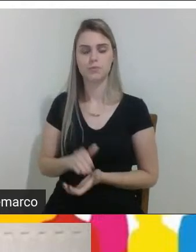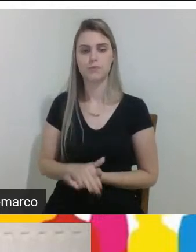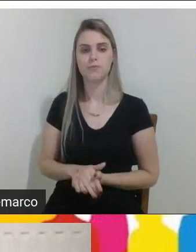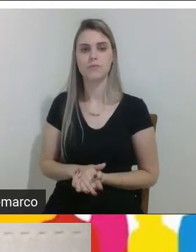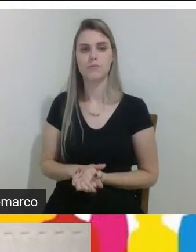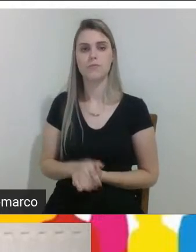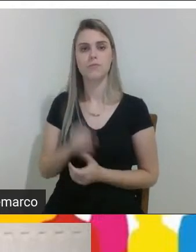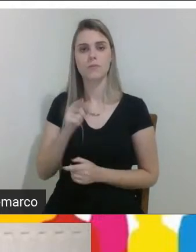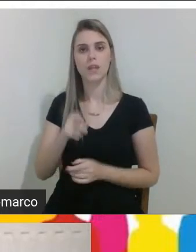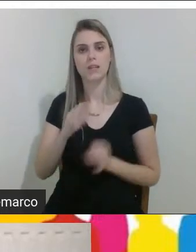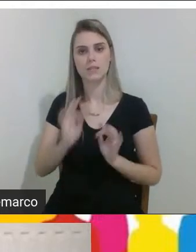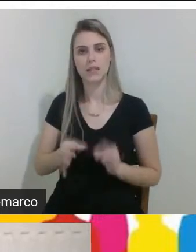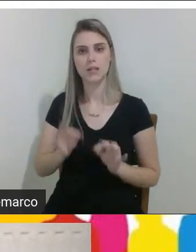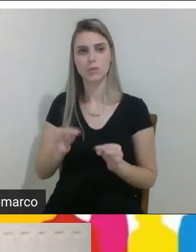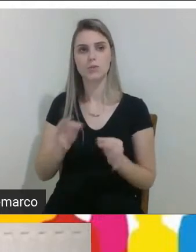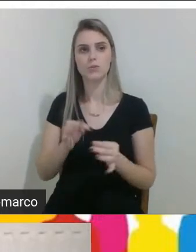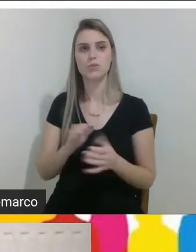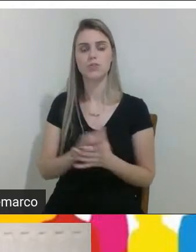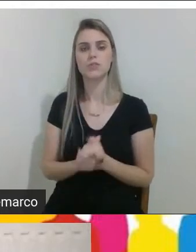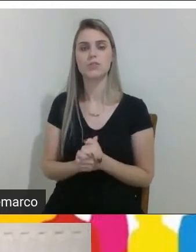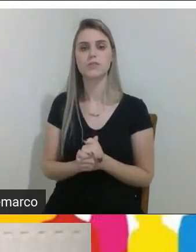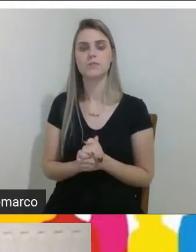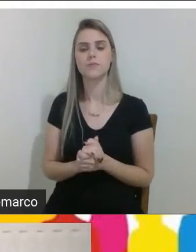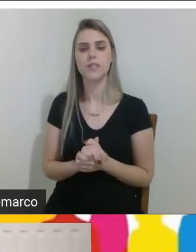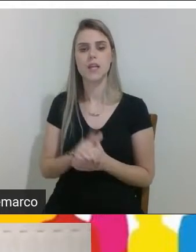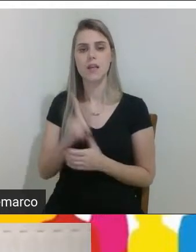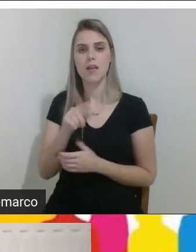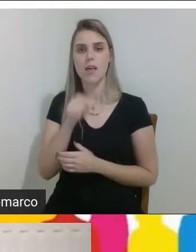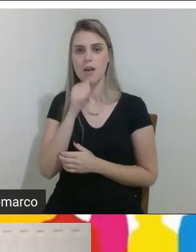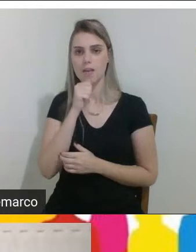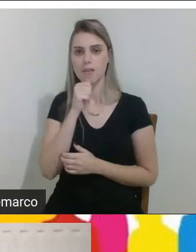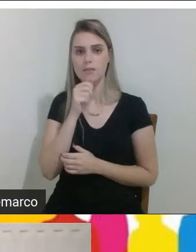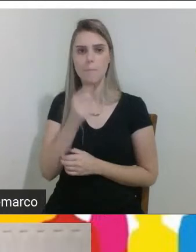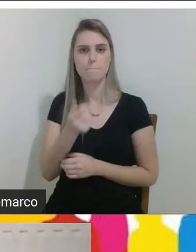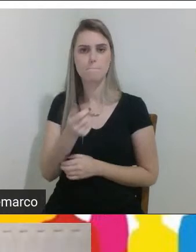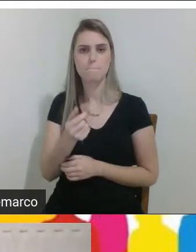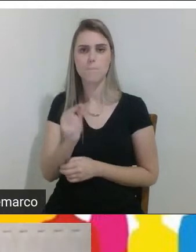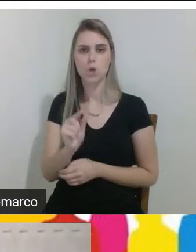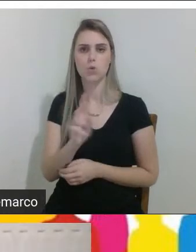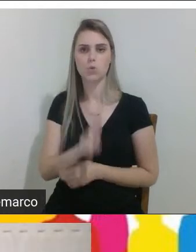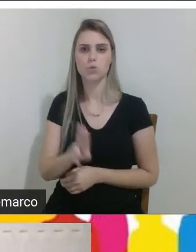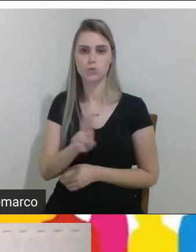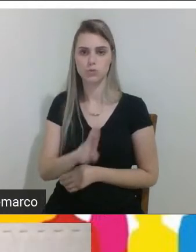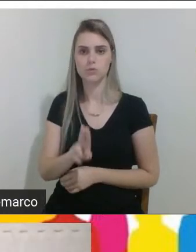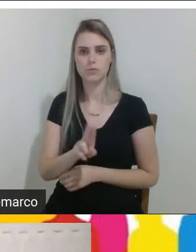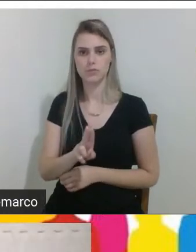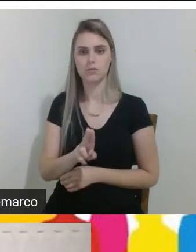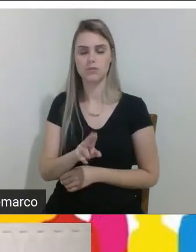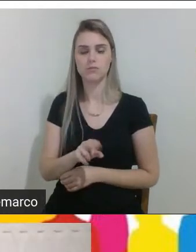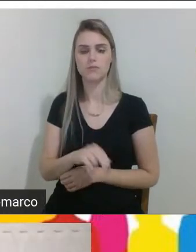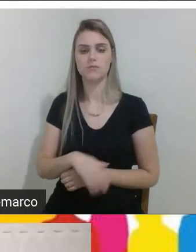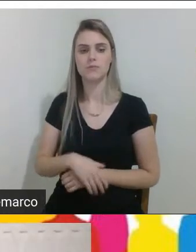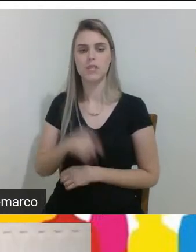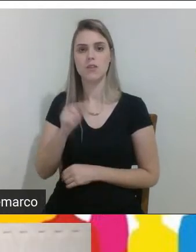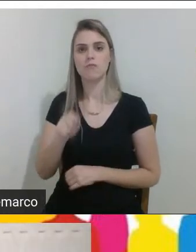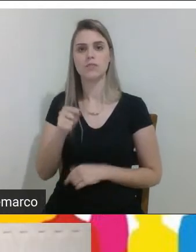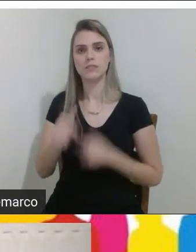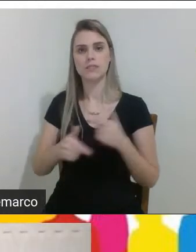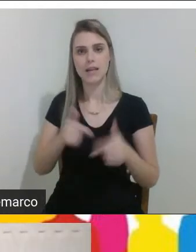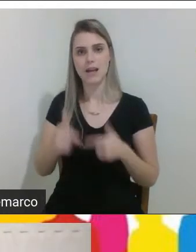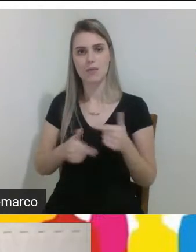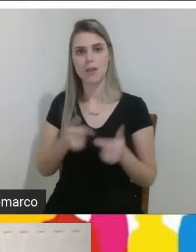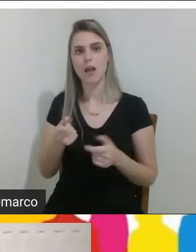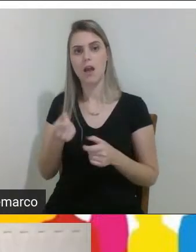tecnologia ela ainda é pouco aplicada em prol de você trabalhar alguns